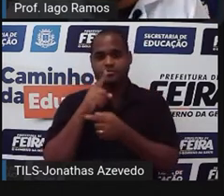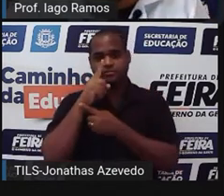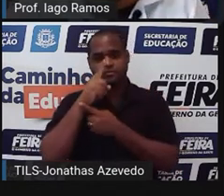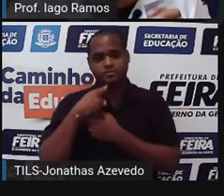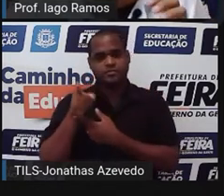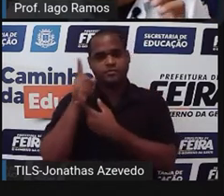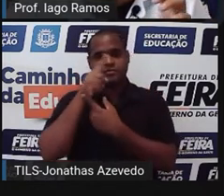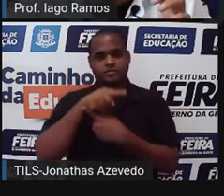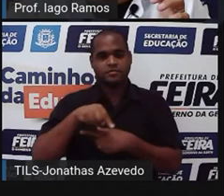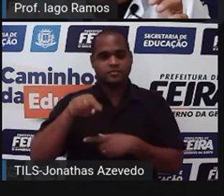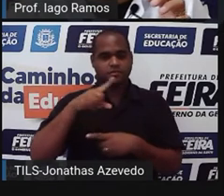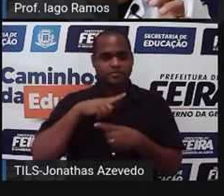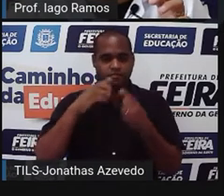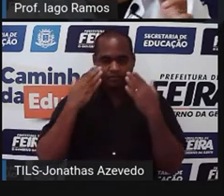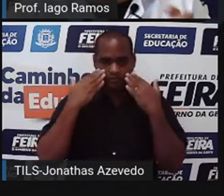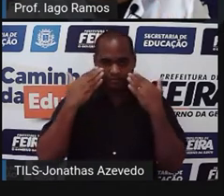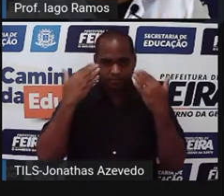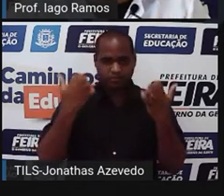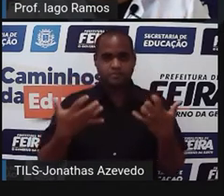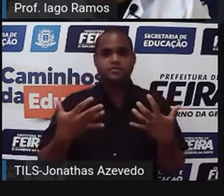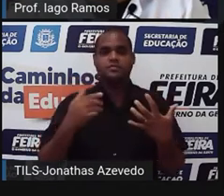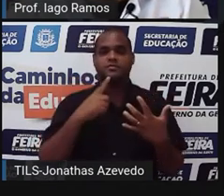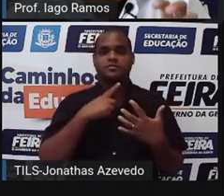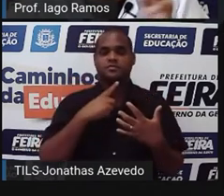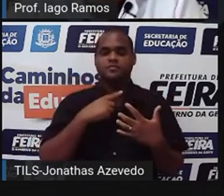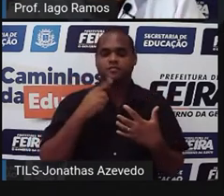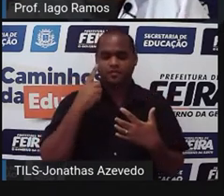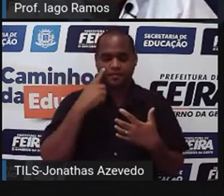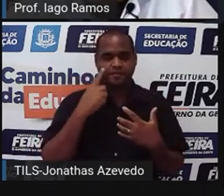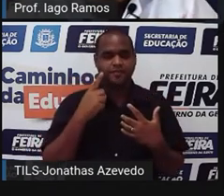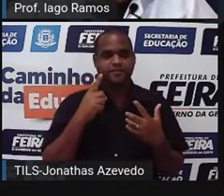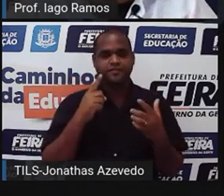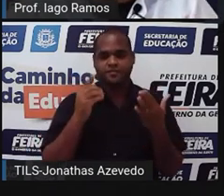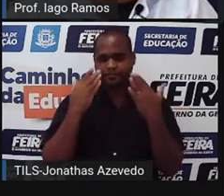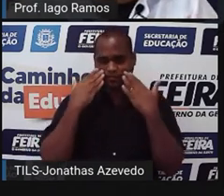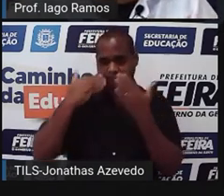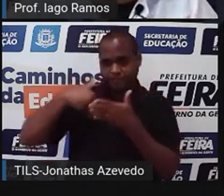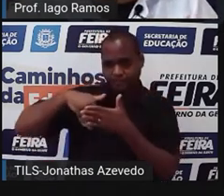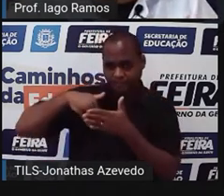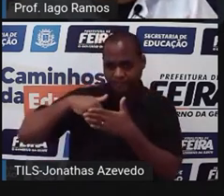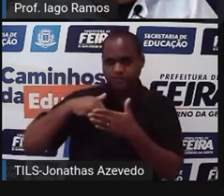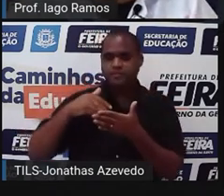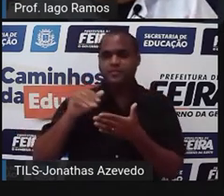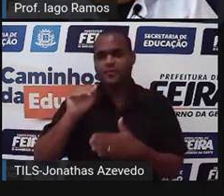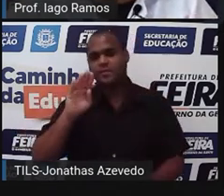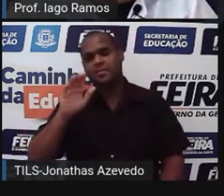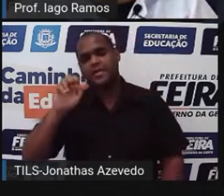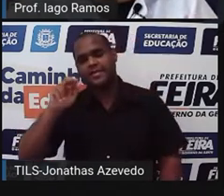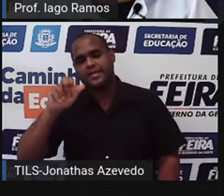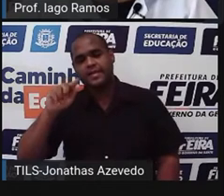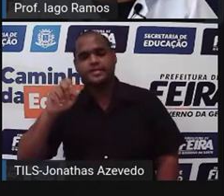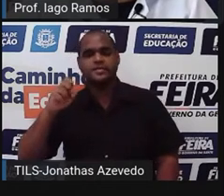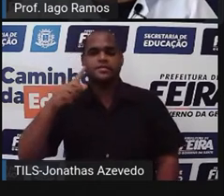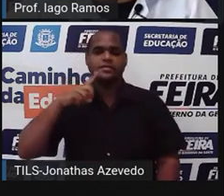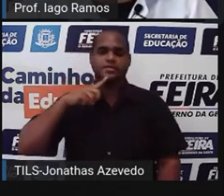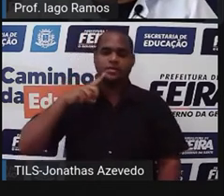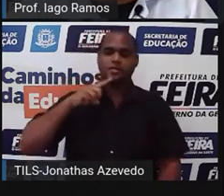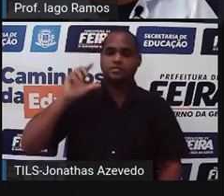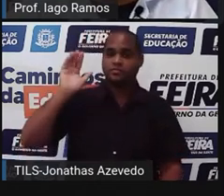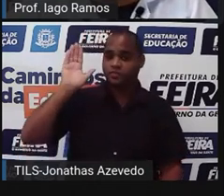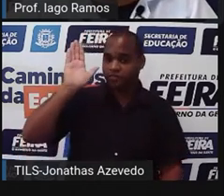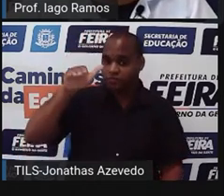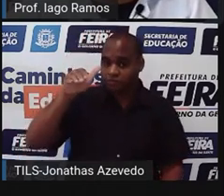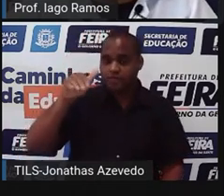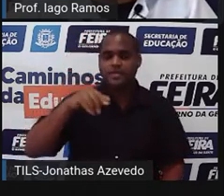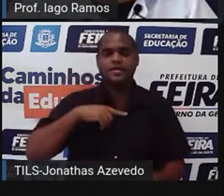representa o futebol com o basquete. E vou procurar aquele espaço que faça parte dos